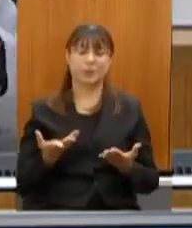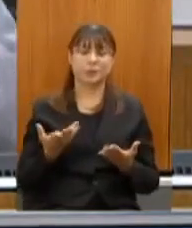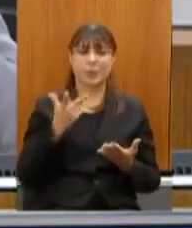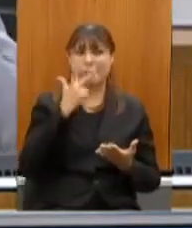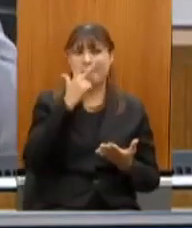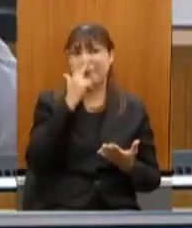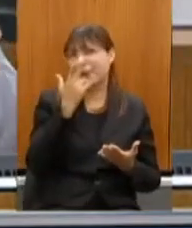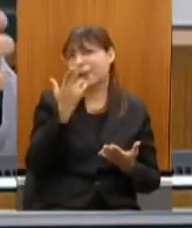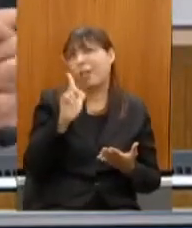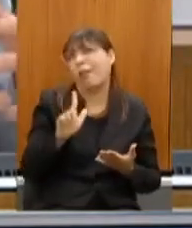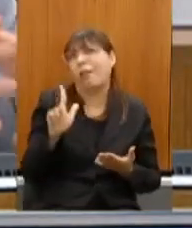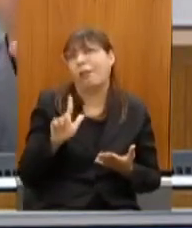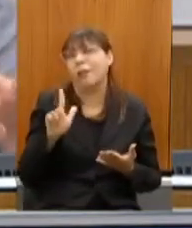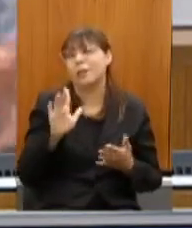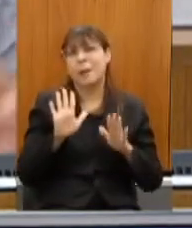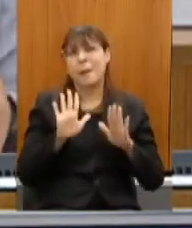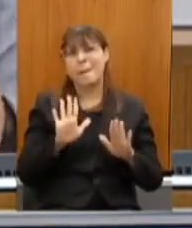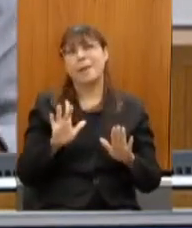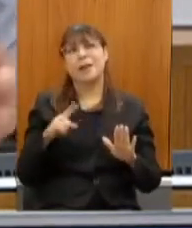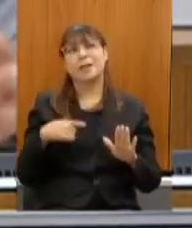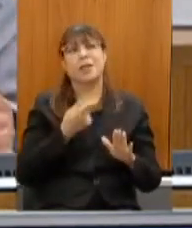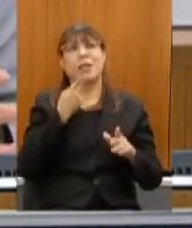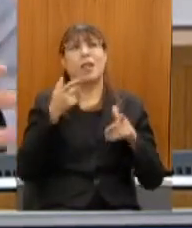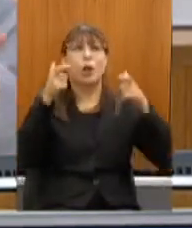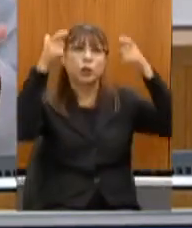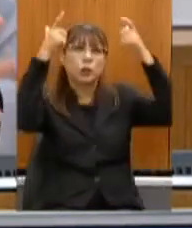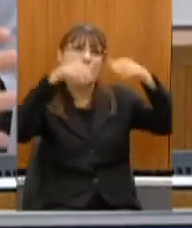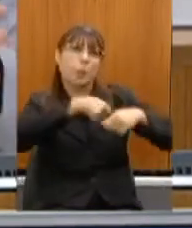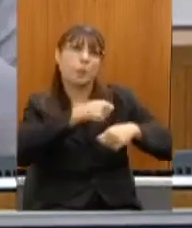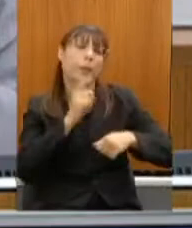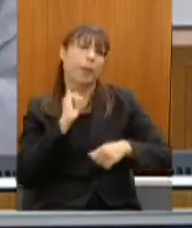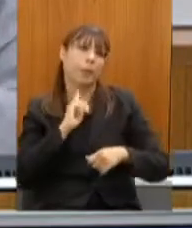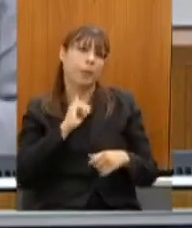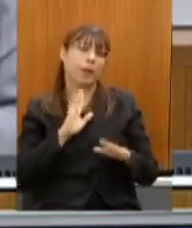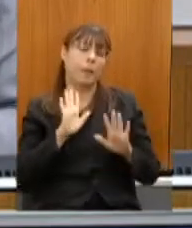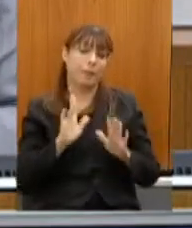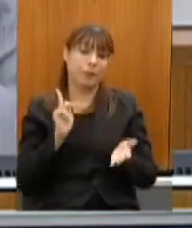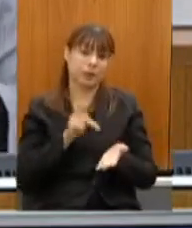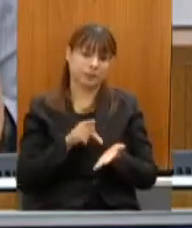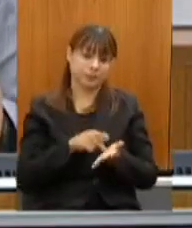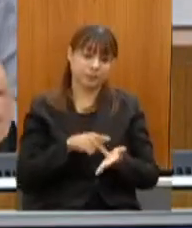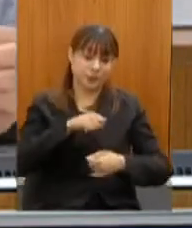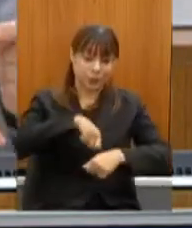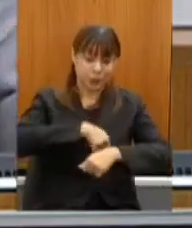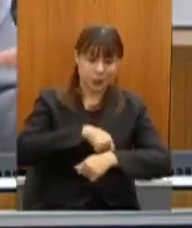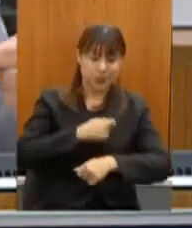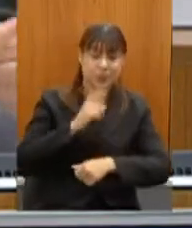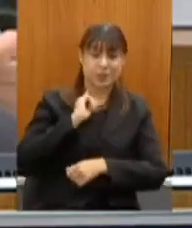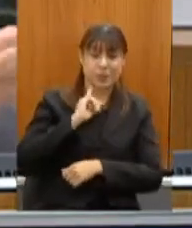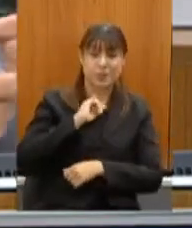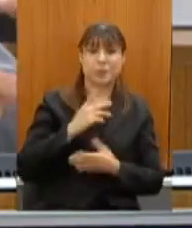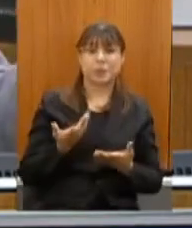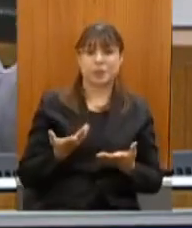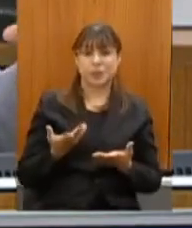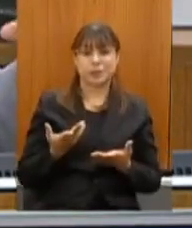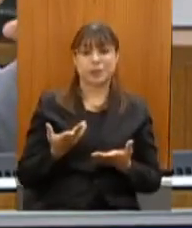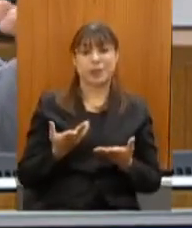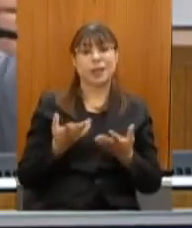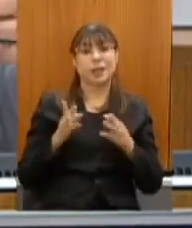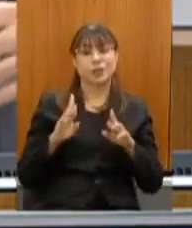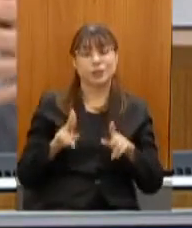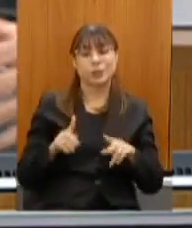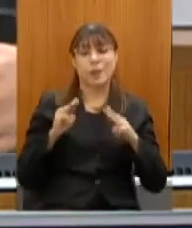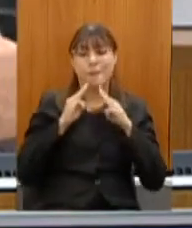óbvio mas a gente fica gastronomia mineira mas realmente acho que a cozinha mineira tem outro fator que é o marketing